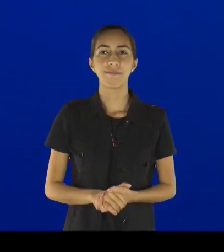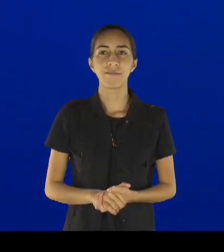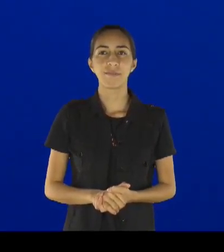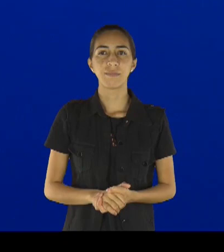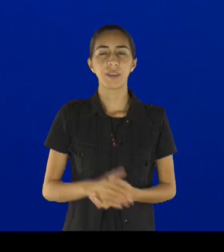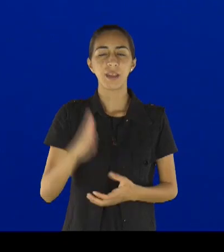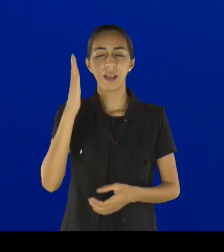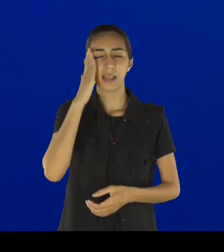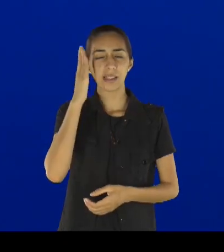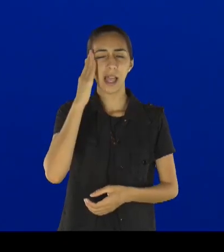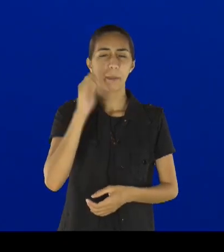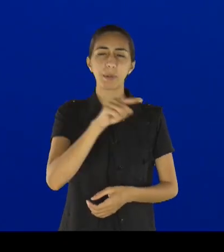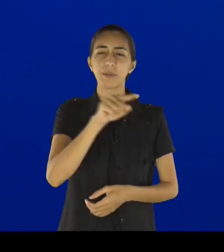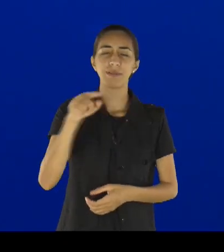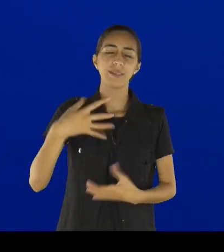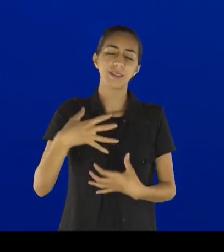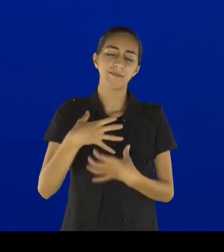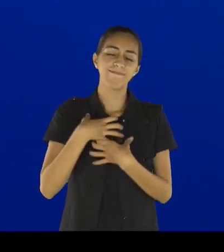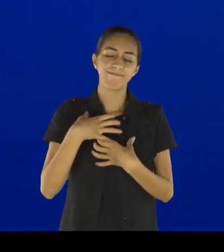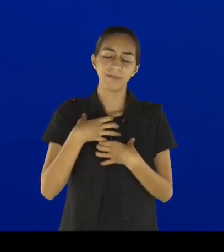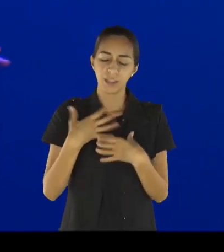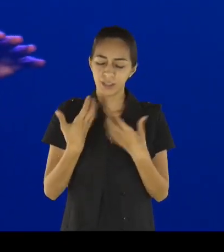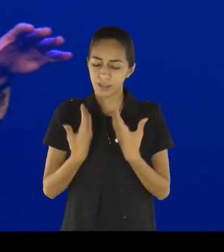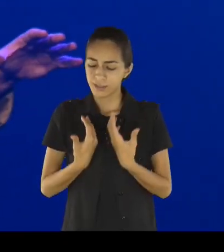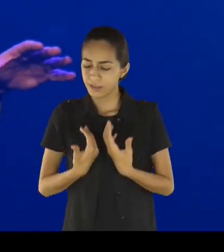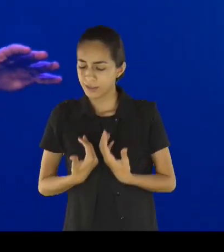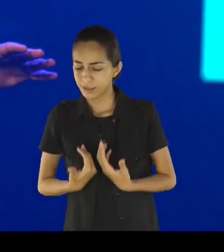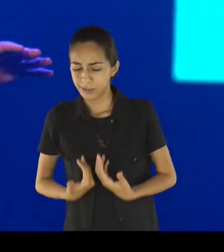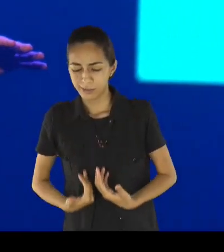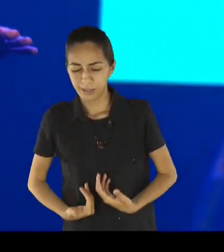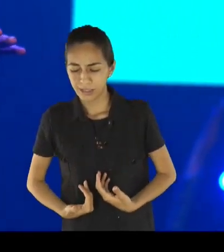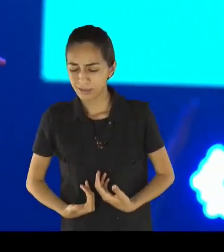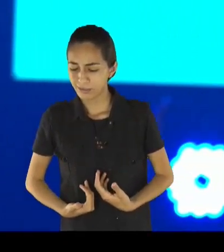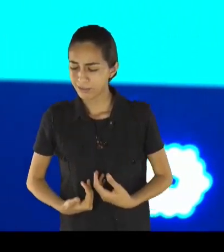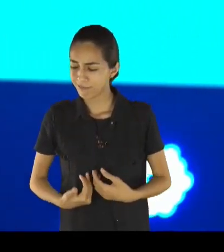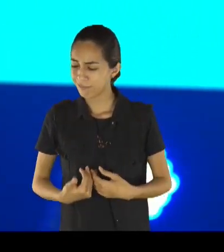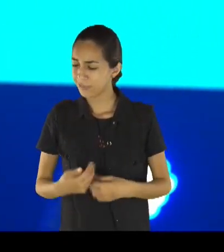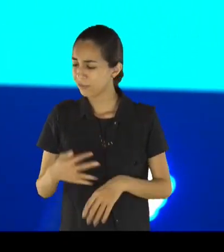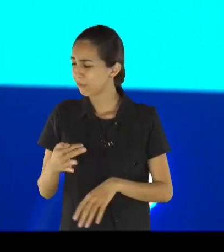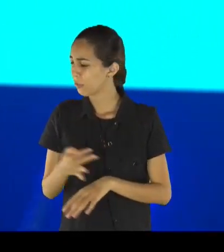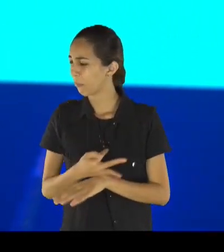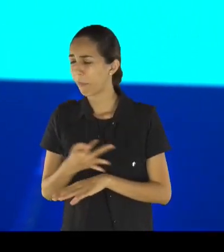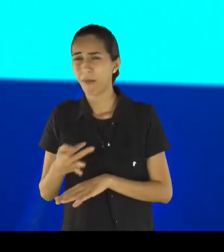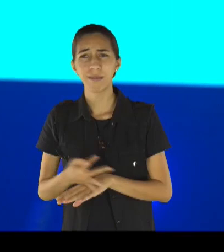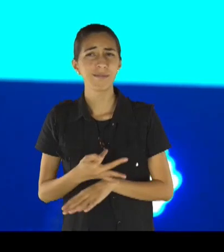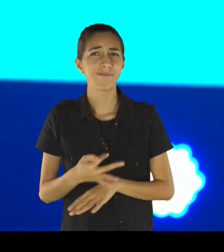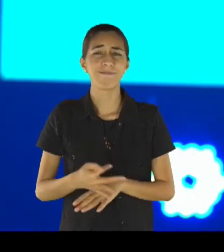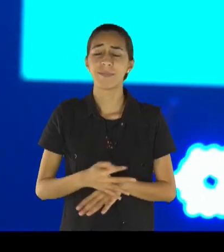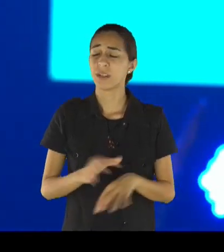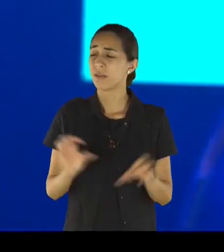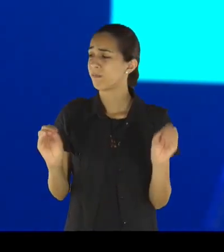aguento, mais essa bancada, eu não aguento, mais passar, tudo de novo, que nós passamos, em 2020,